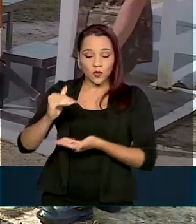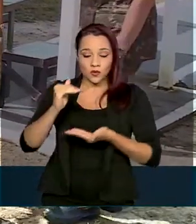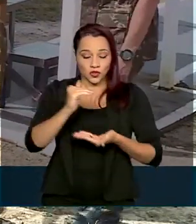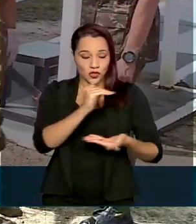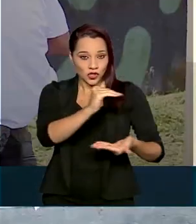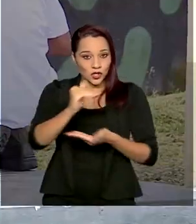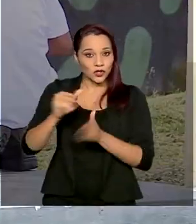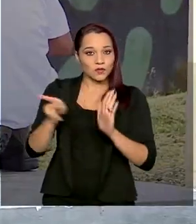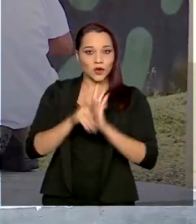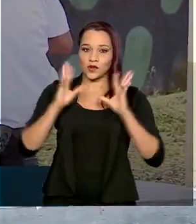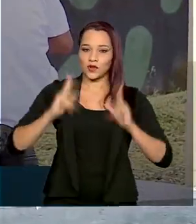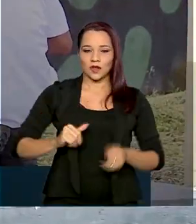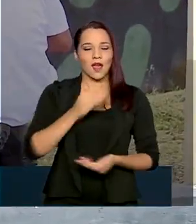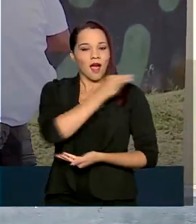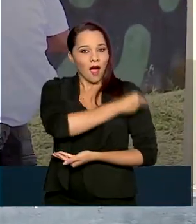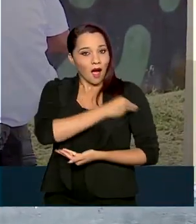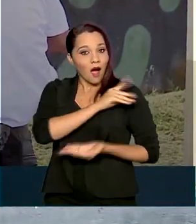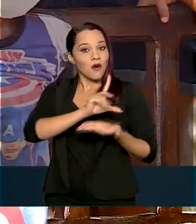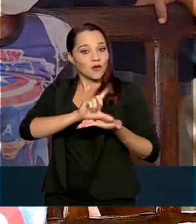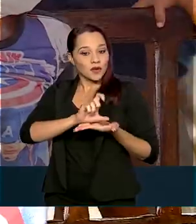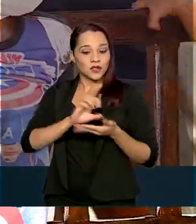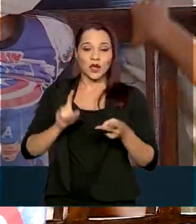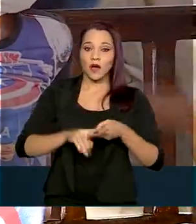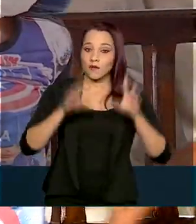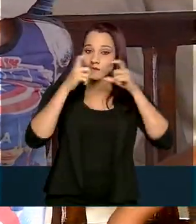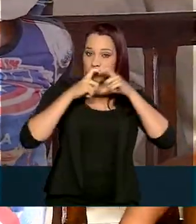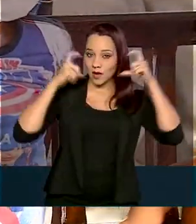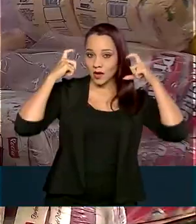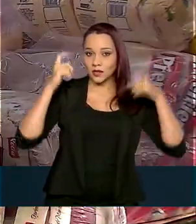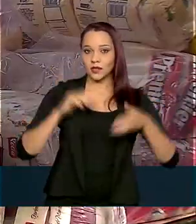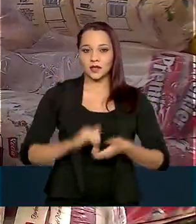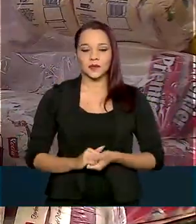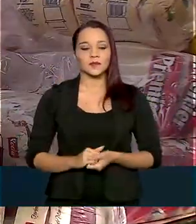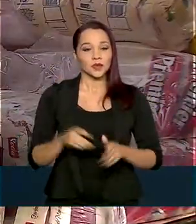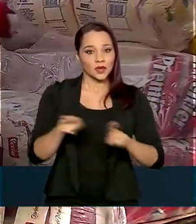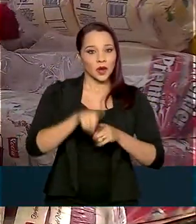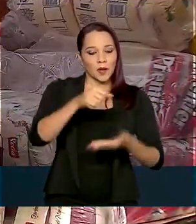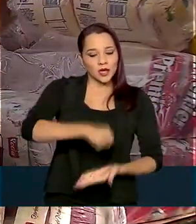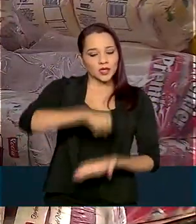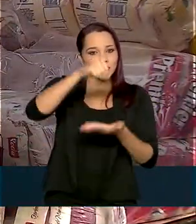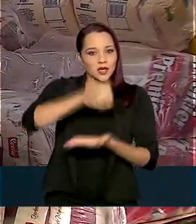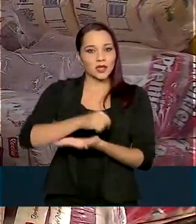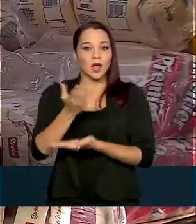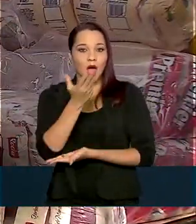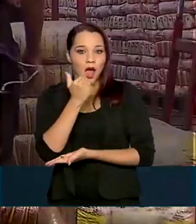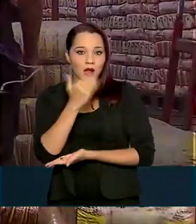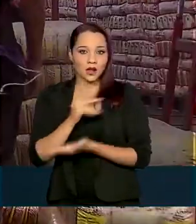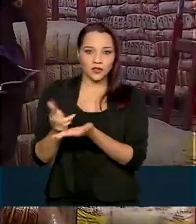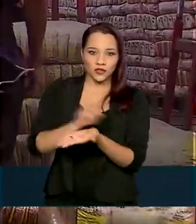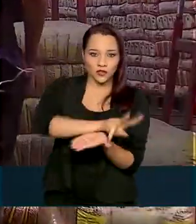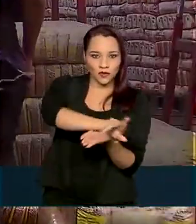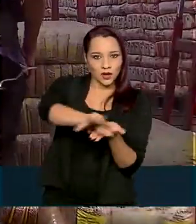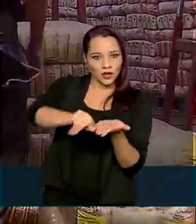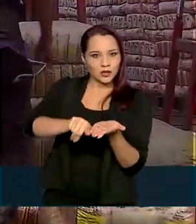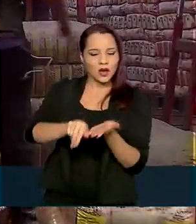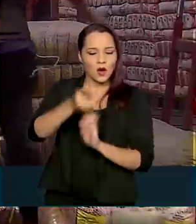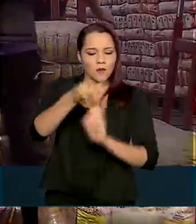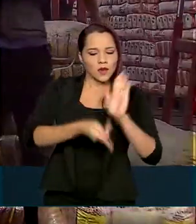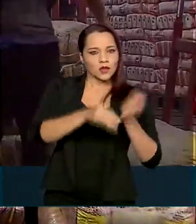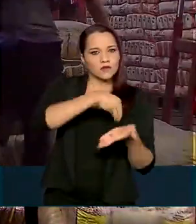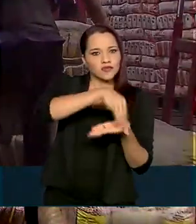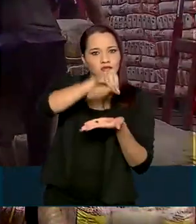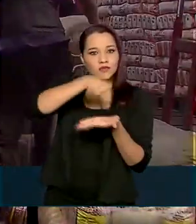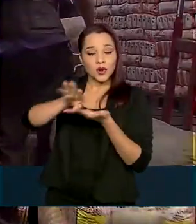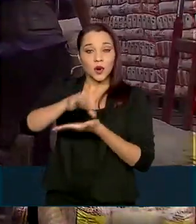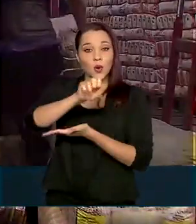higiene, como álcool em gel e máscaras, e de cestas de alimentos. O plano prevê distribuição de